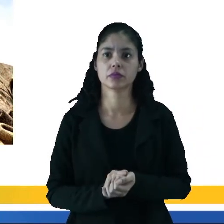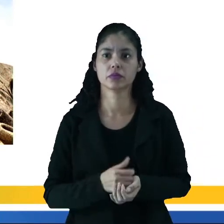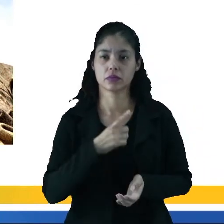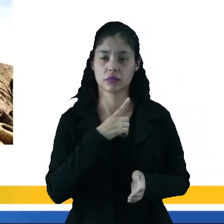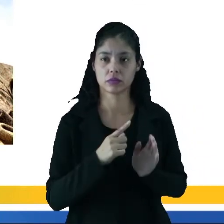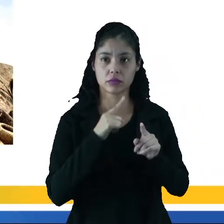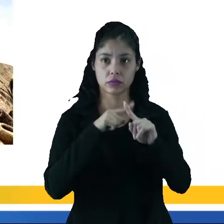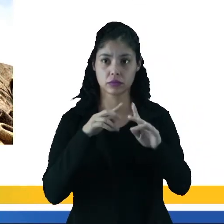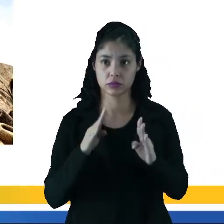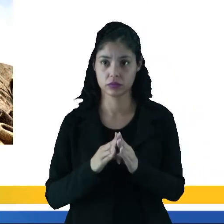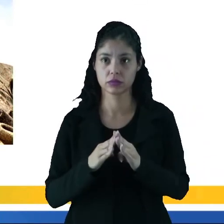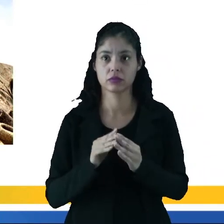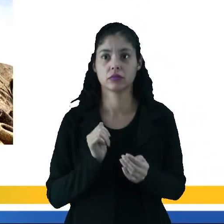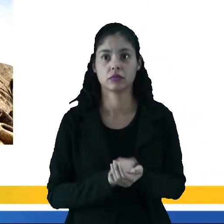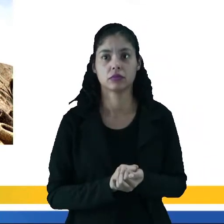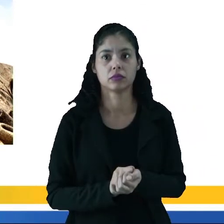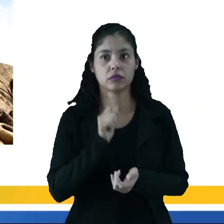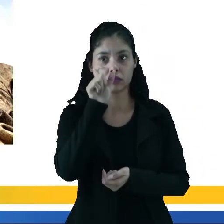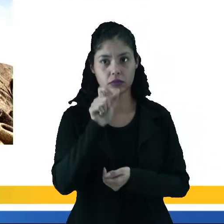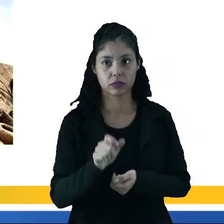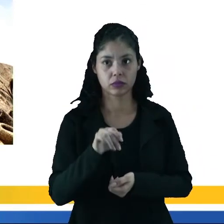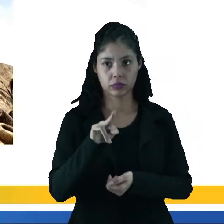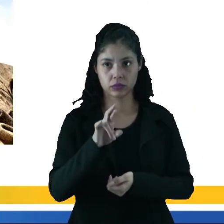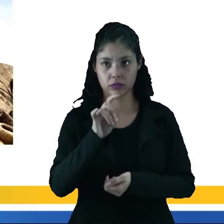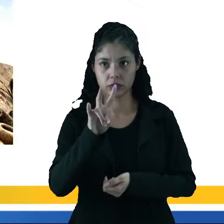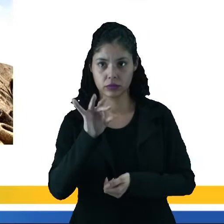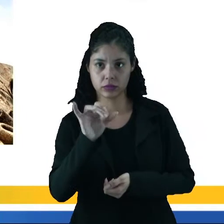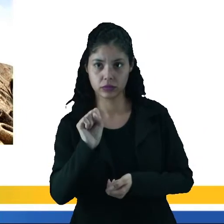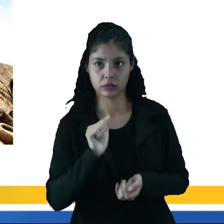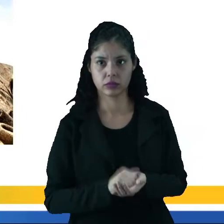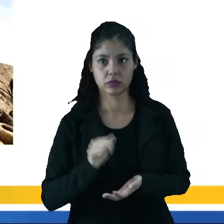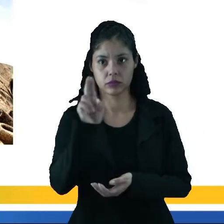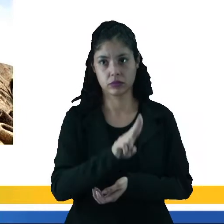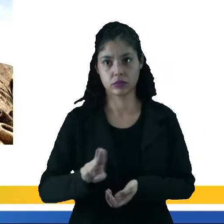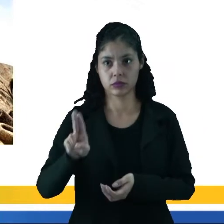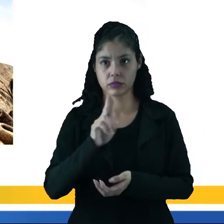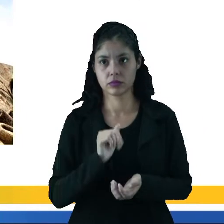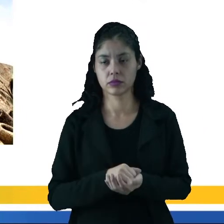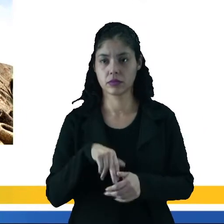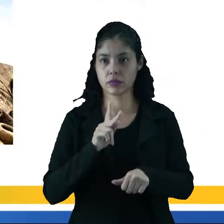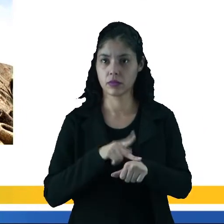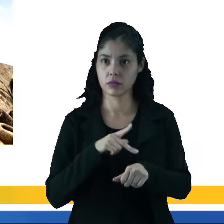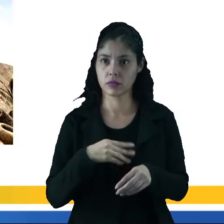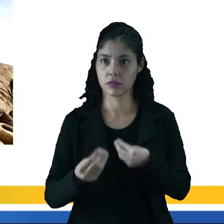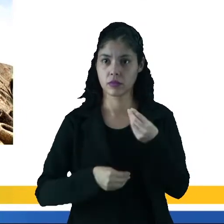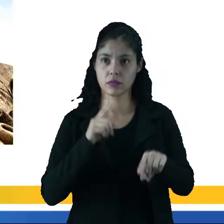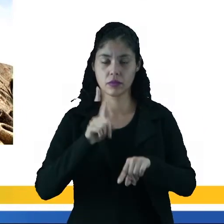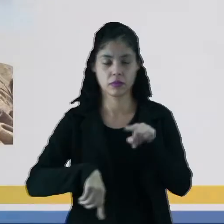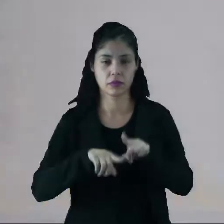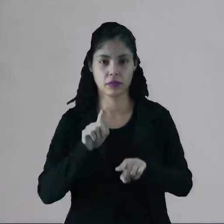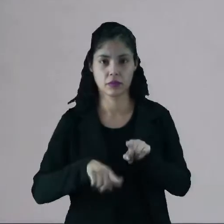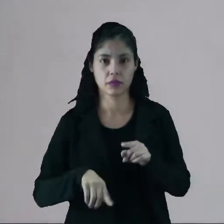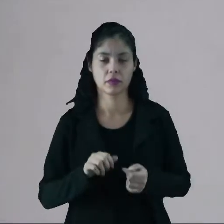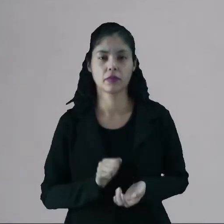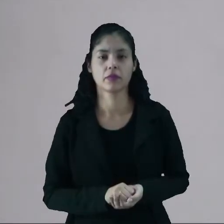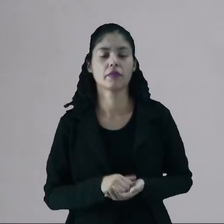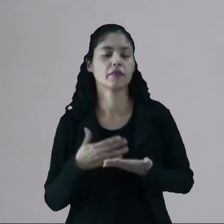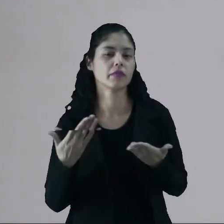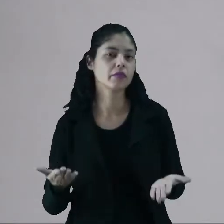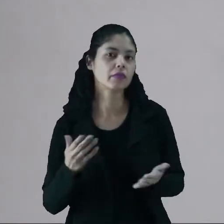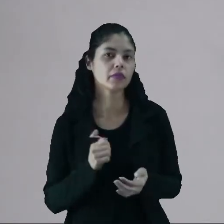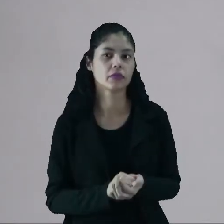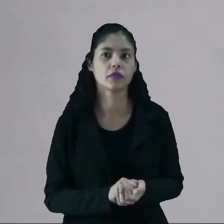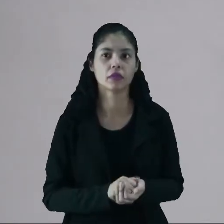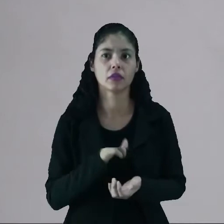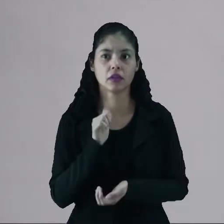contrapõe-se à igreja católica em atitudes subversivas, ou usar a pedra sabão como matéria-prima. Gente,